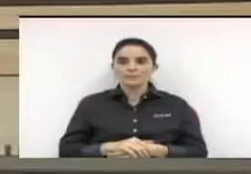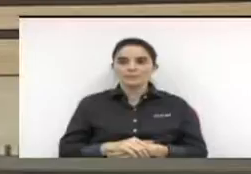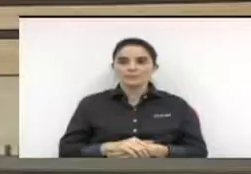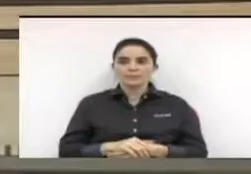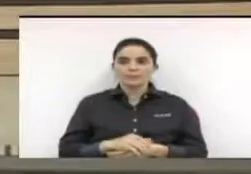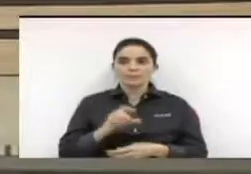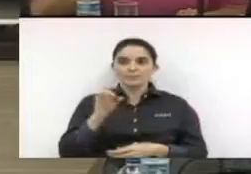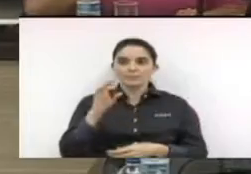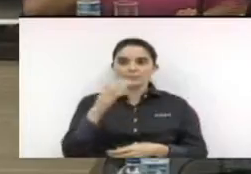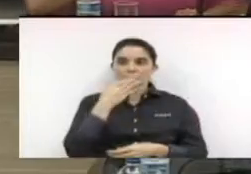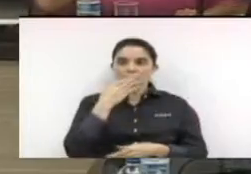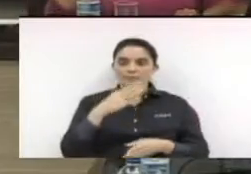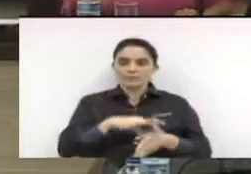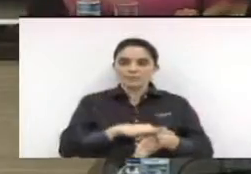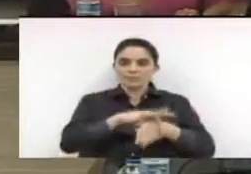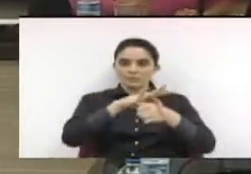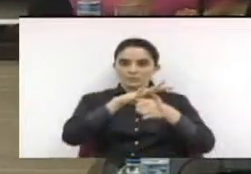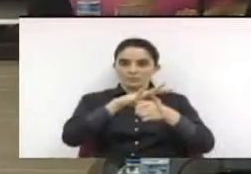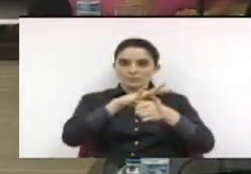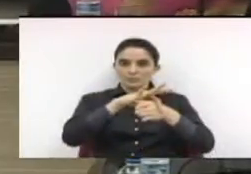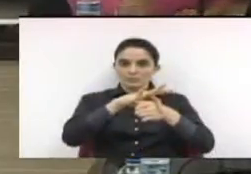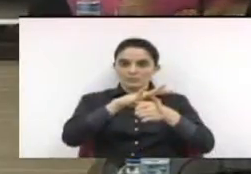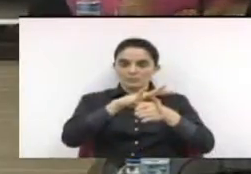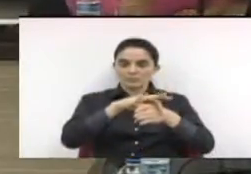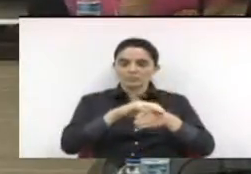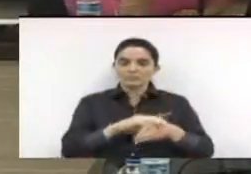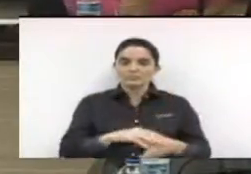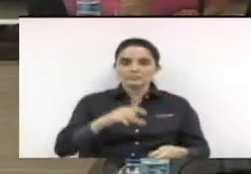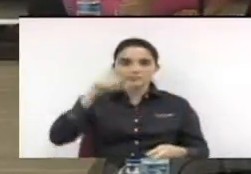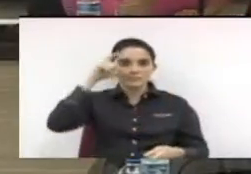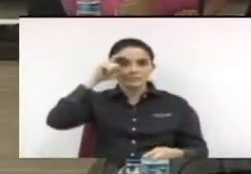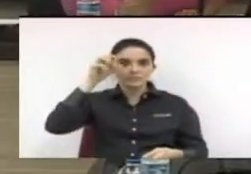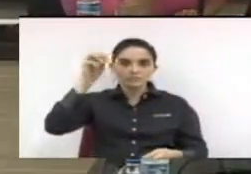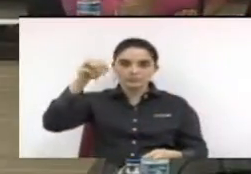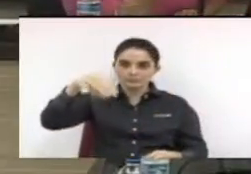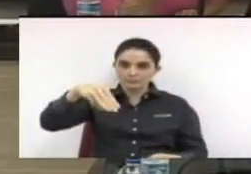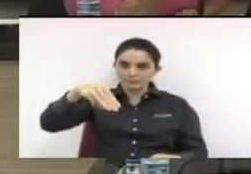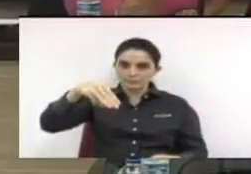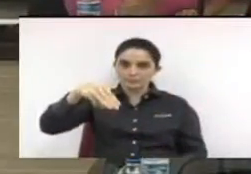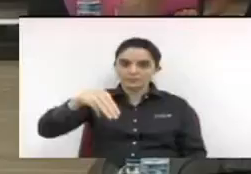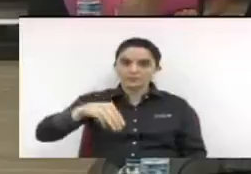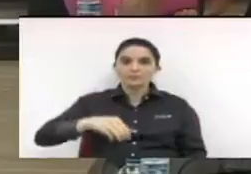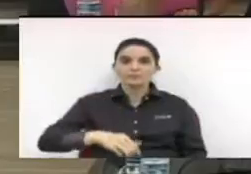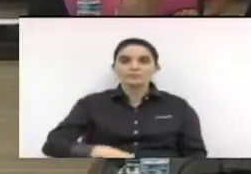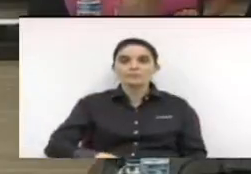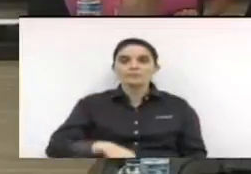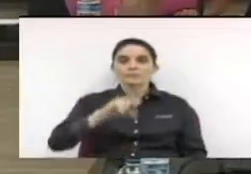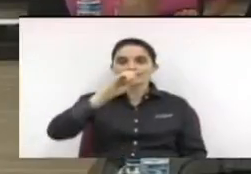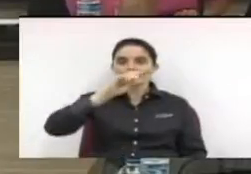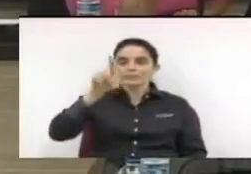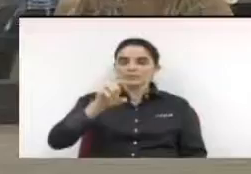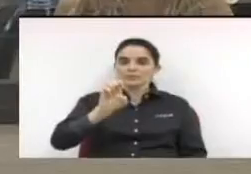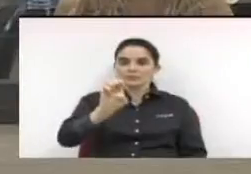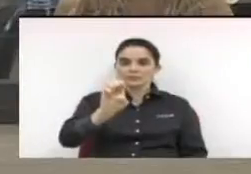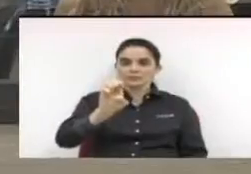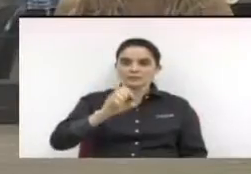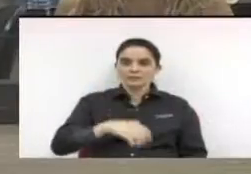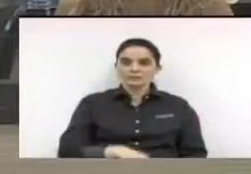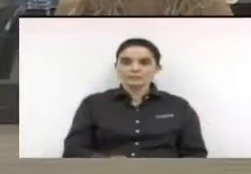edivaldo soares antunes sim vereador josé faridizane sim vereador josé roberto bernardo